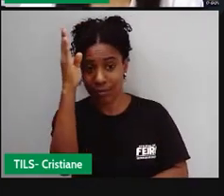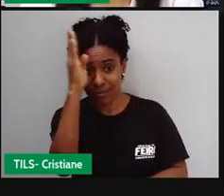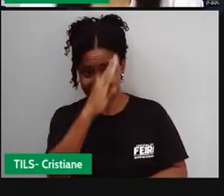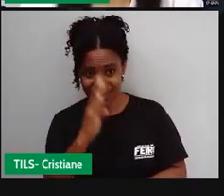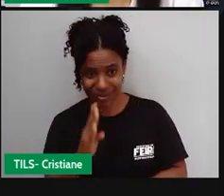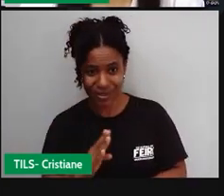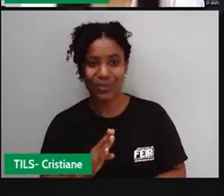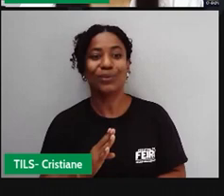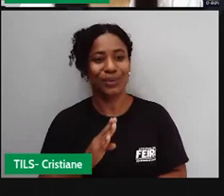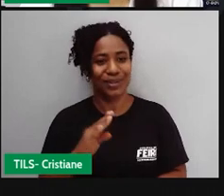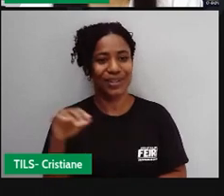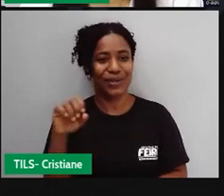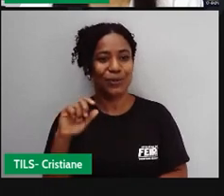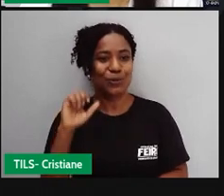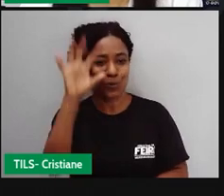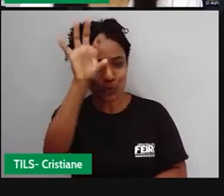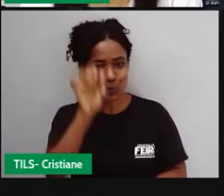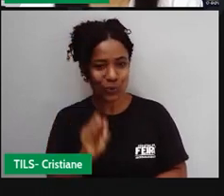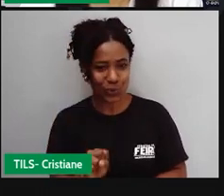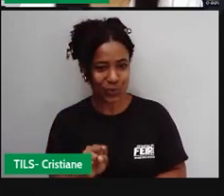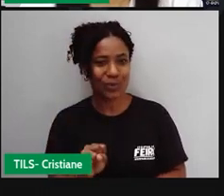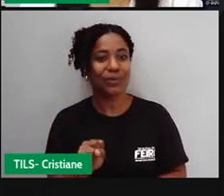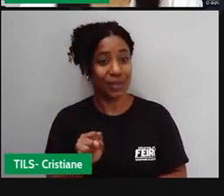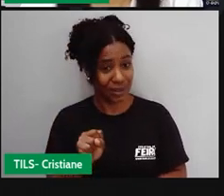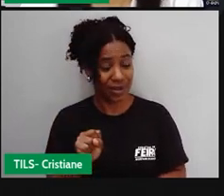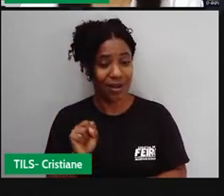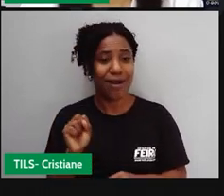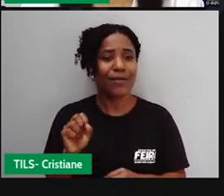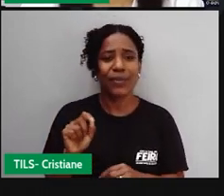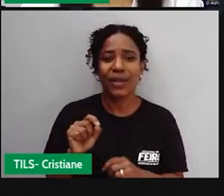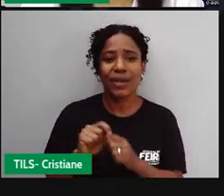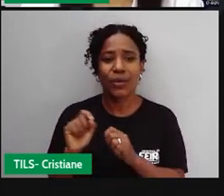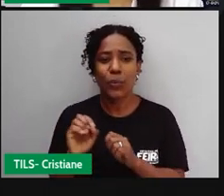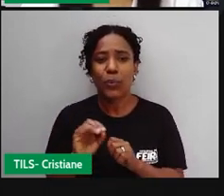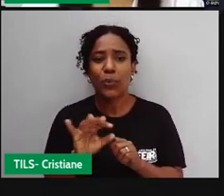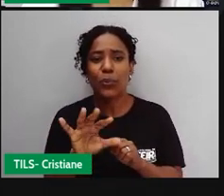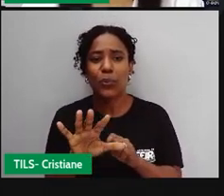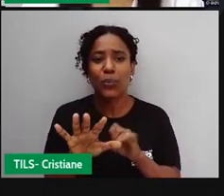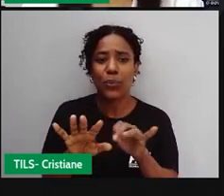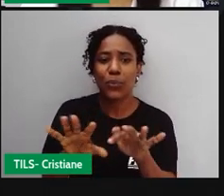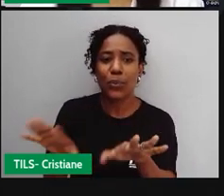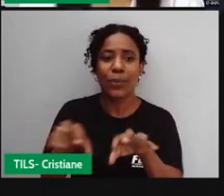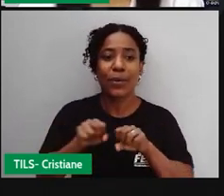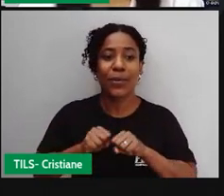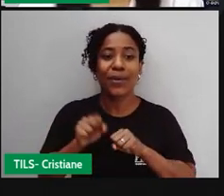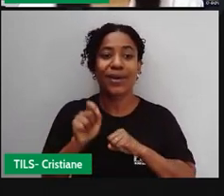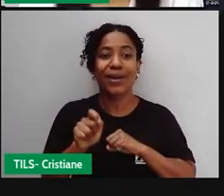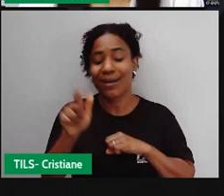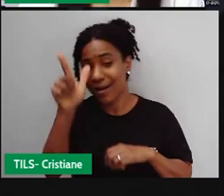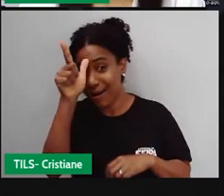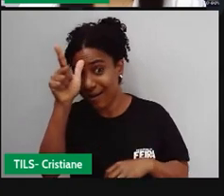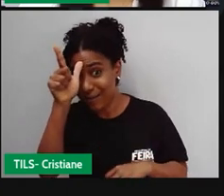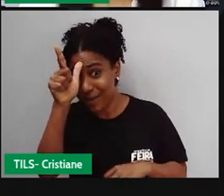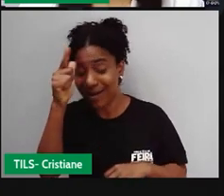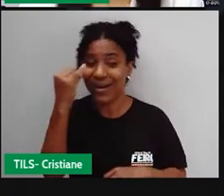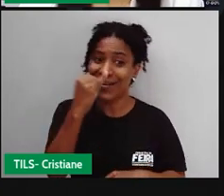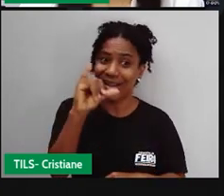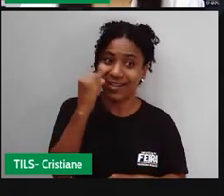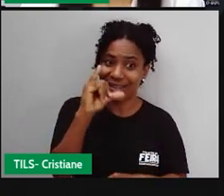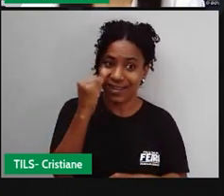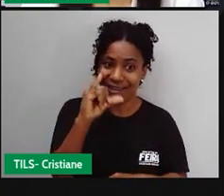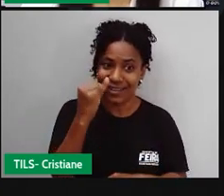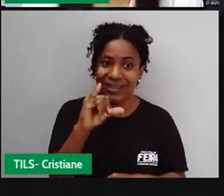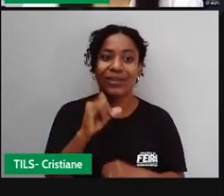alemães, né? De italianos, que também foram europeus, que vieram para as nossas terras. Mas a Bahia tem uma